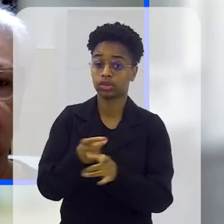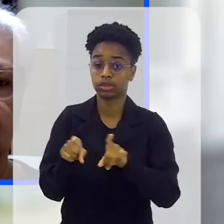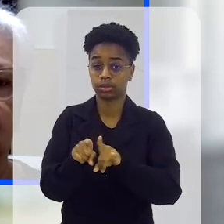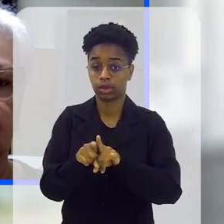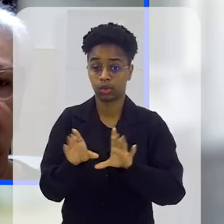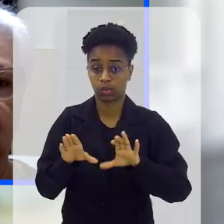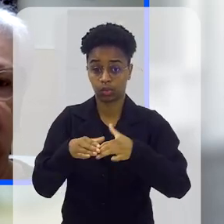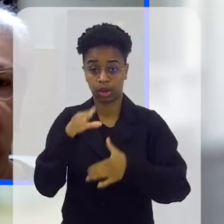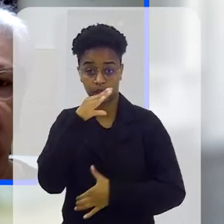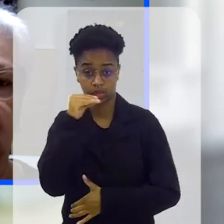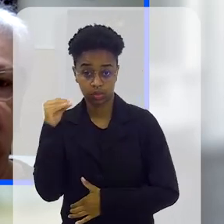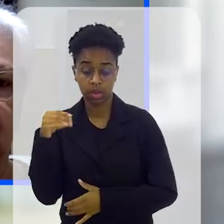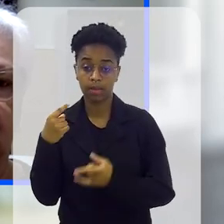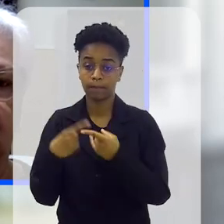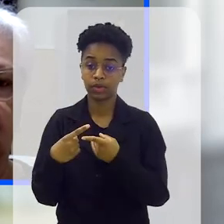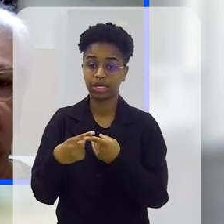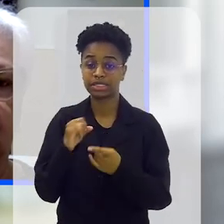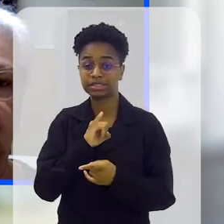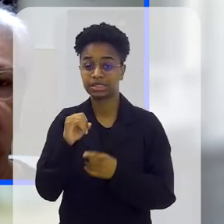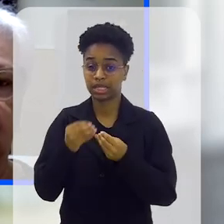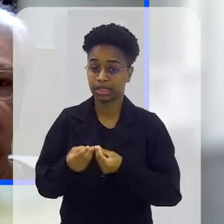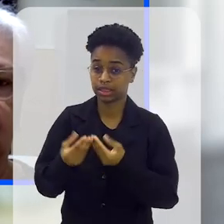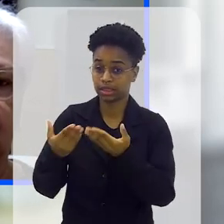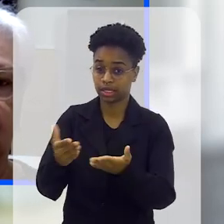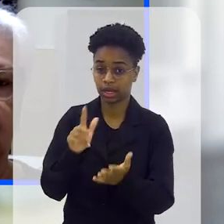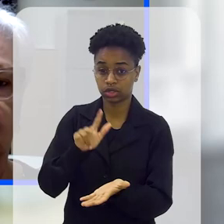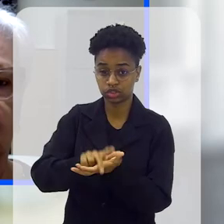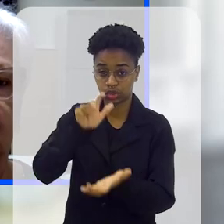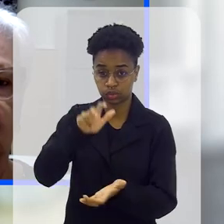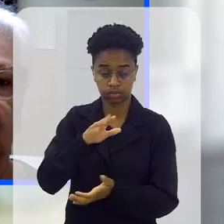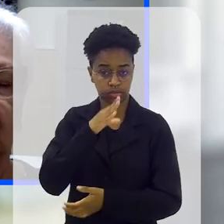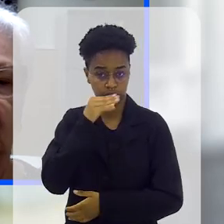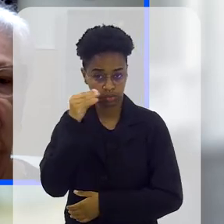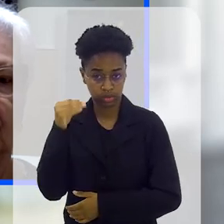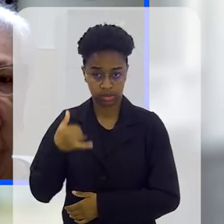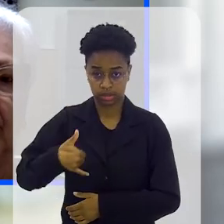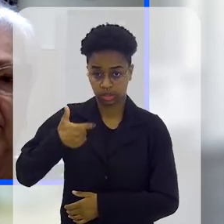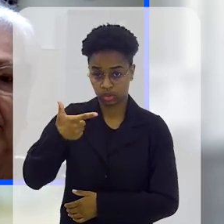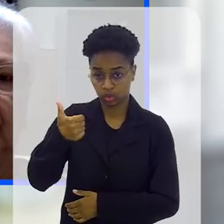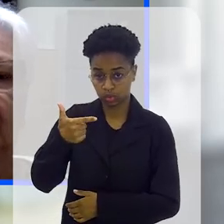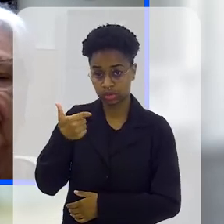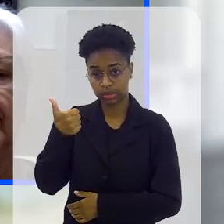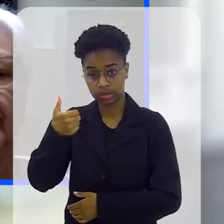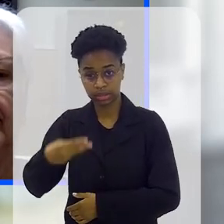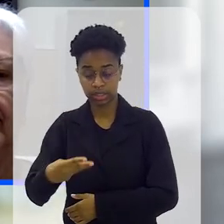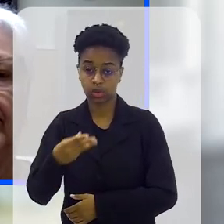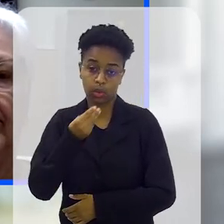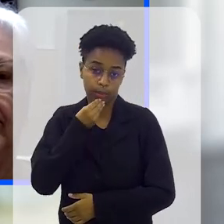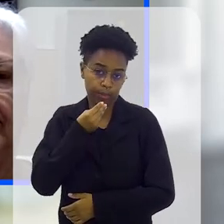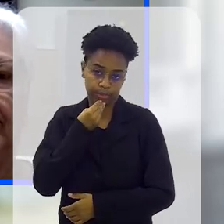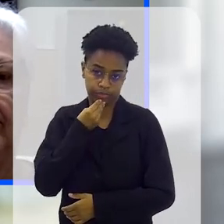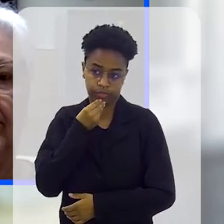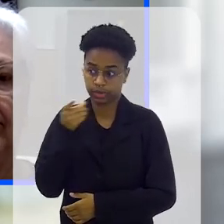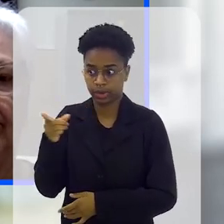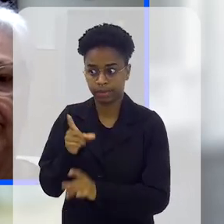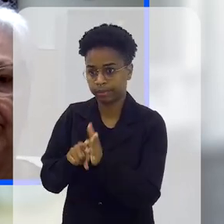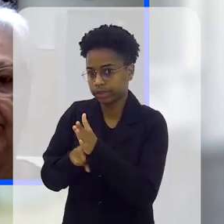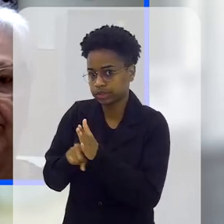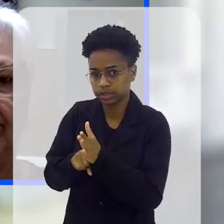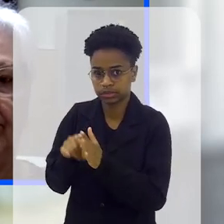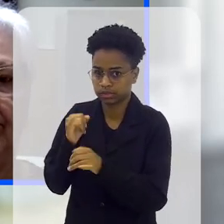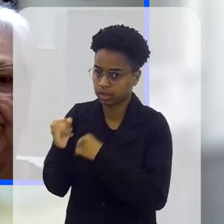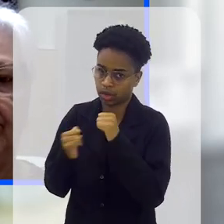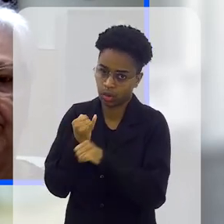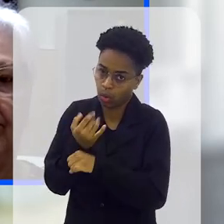Isso acontece também com os adolescentes. Se você der o diagnóstico para um adolescente de 12, 13 anos, é óbvio que ele vai na